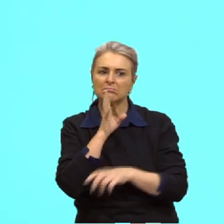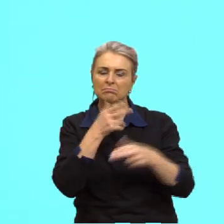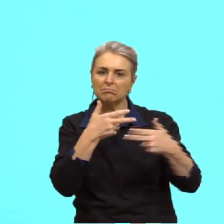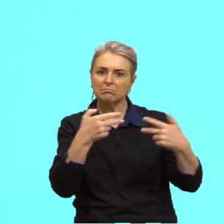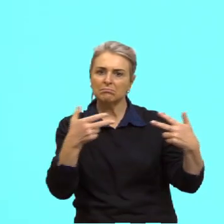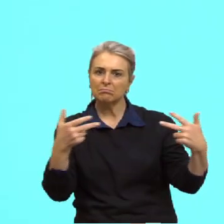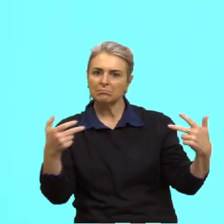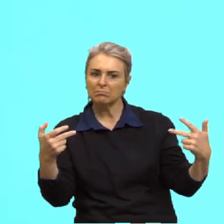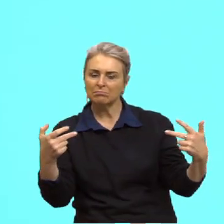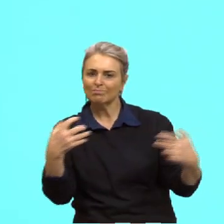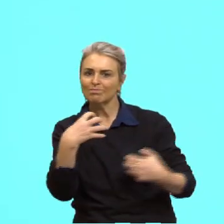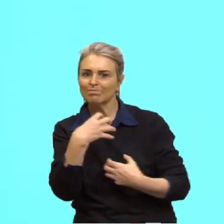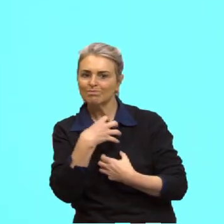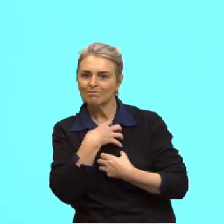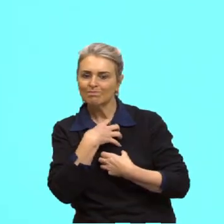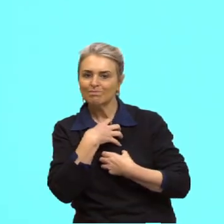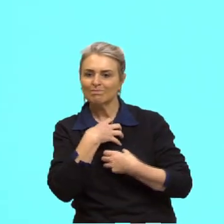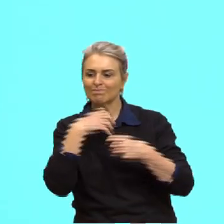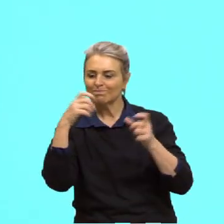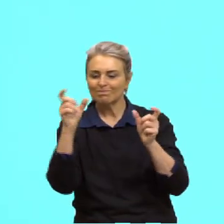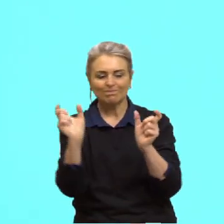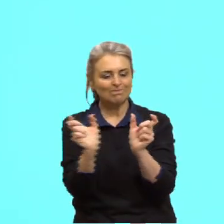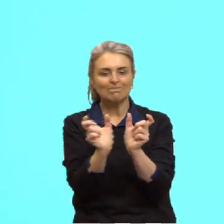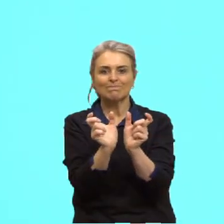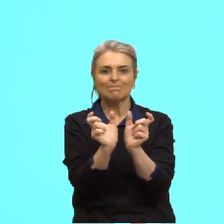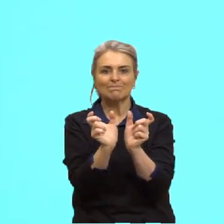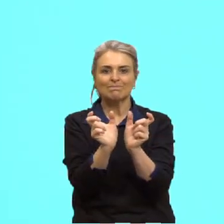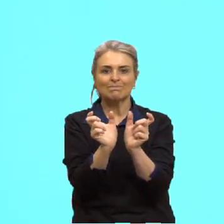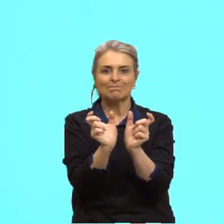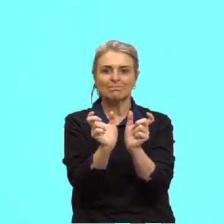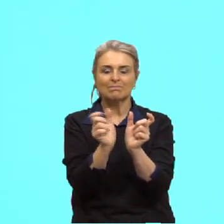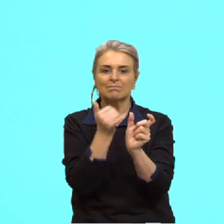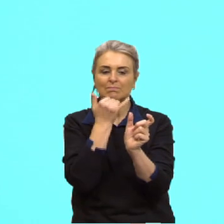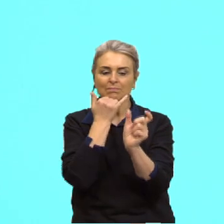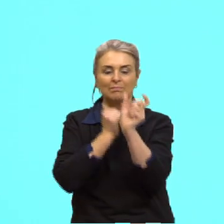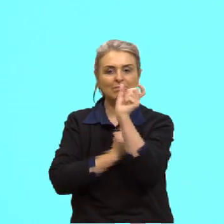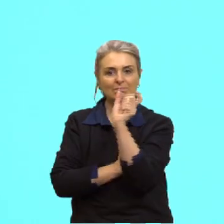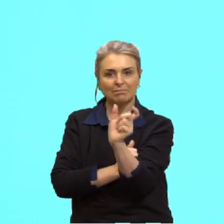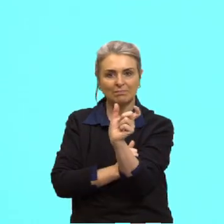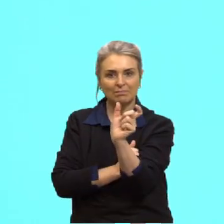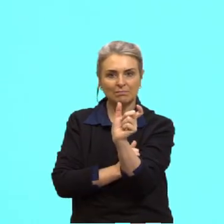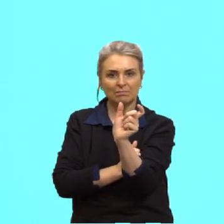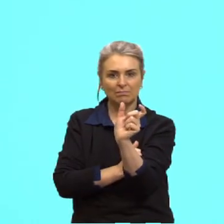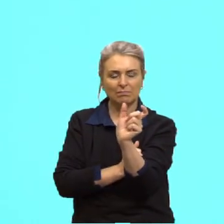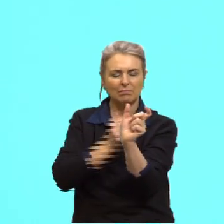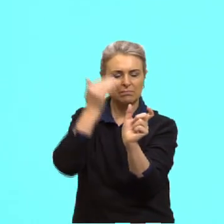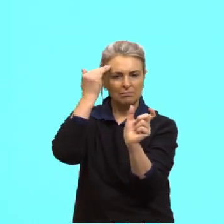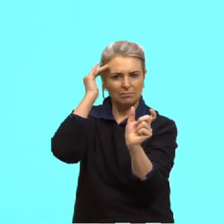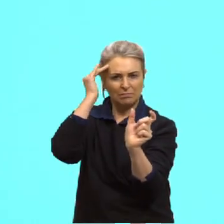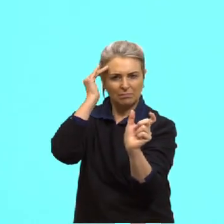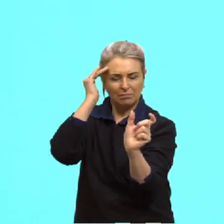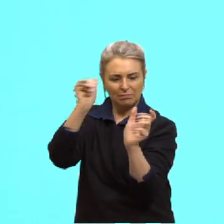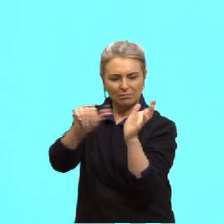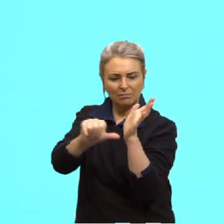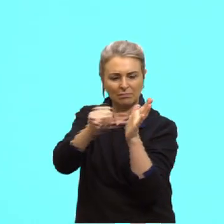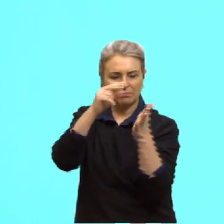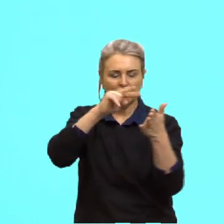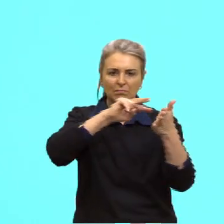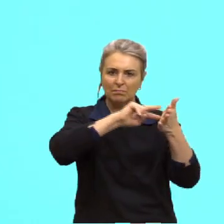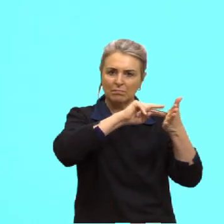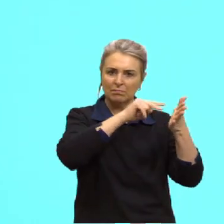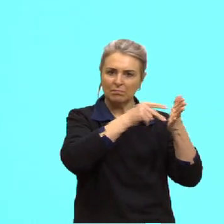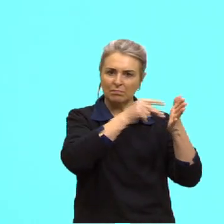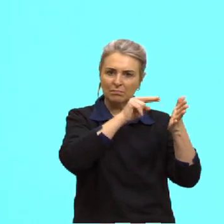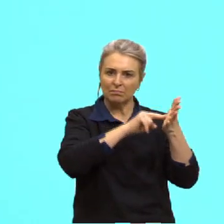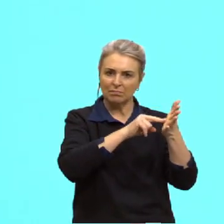formadores das palavras. Assim, compreendemos melhor o significado de cada uma delas. Quais vão